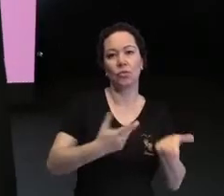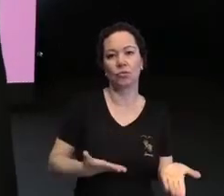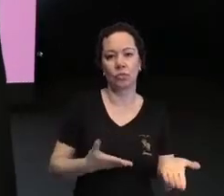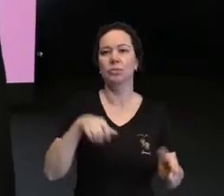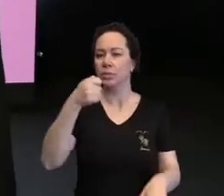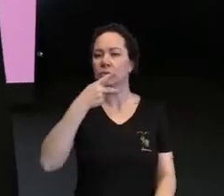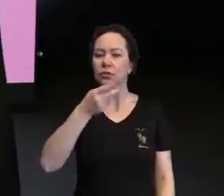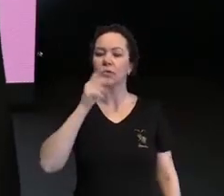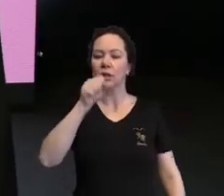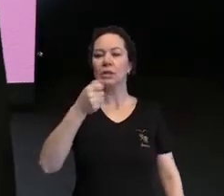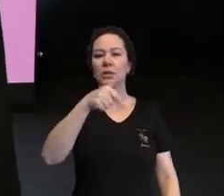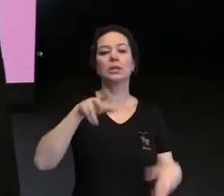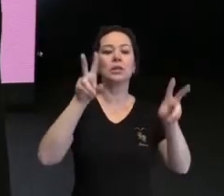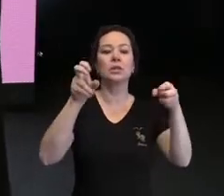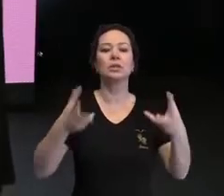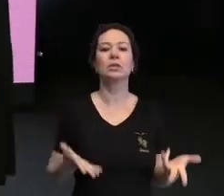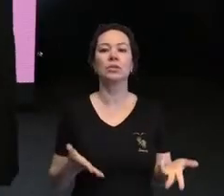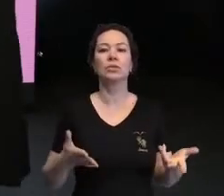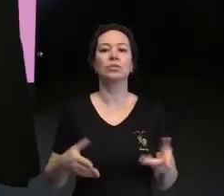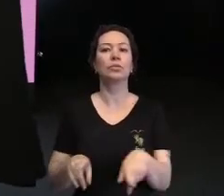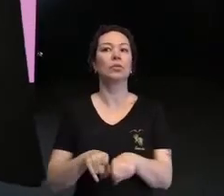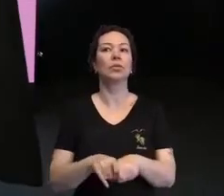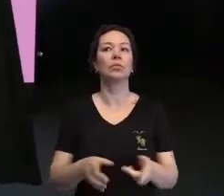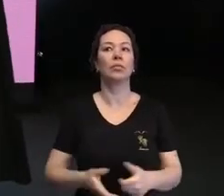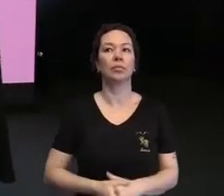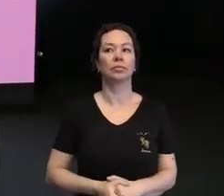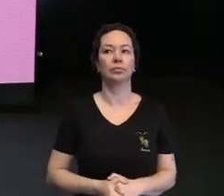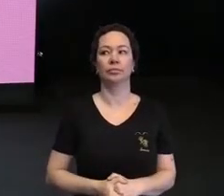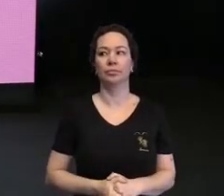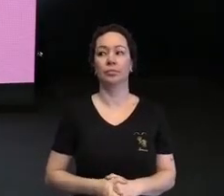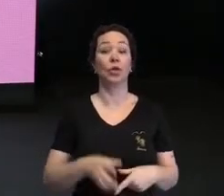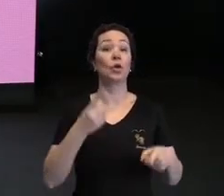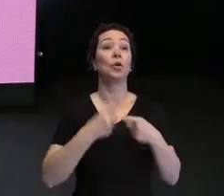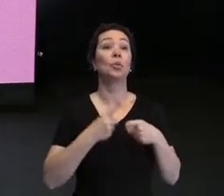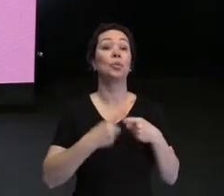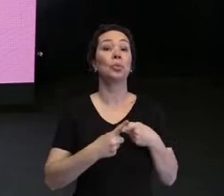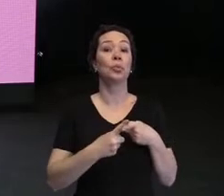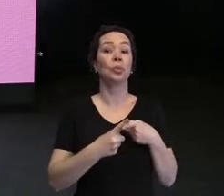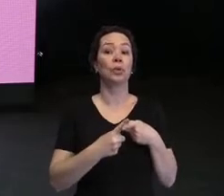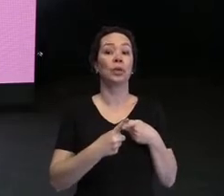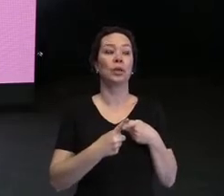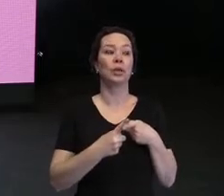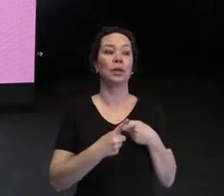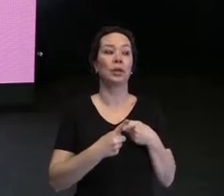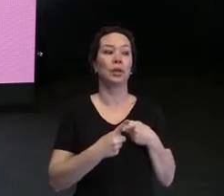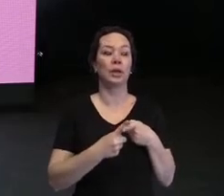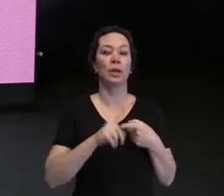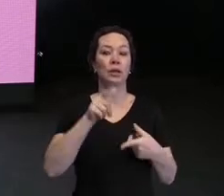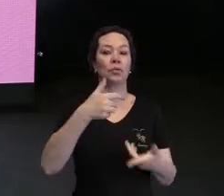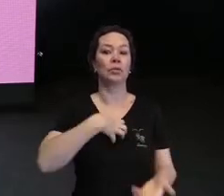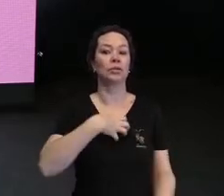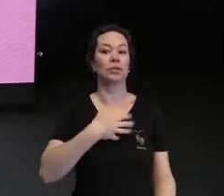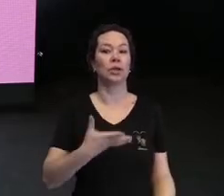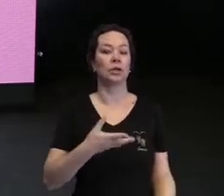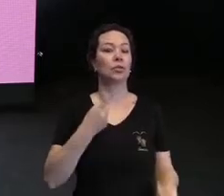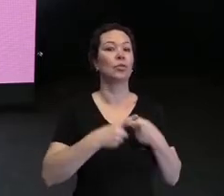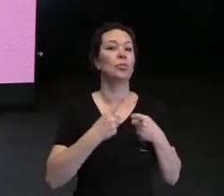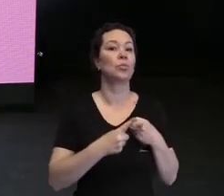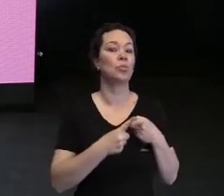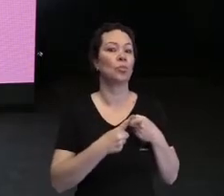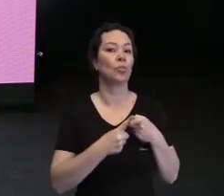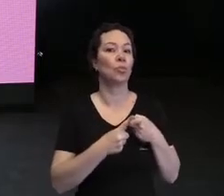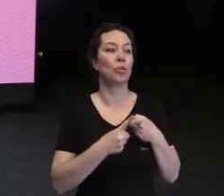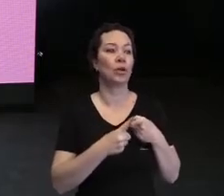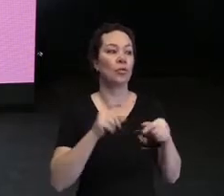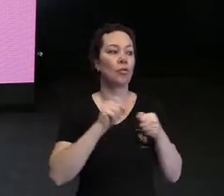sobre isso, precisamos ter muito mais diversidade nas empresas. E por que será que não é assim? E por que será que a gente